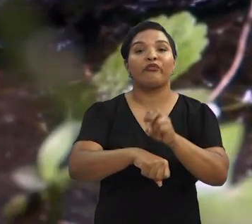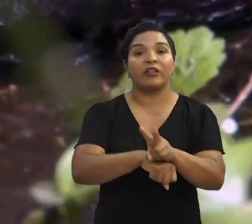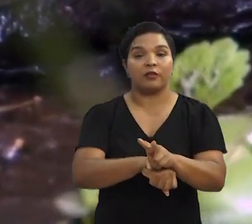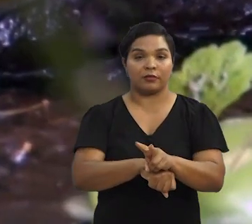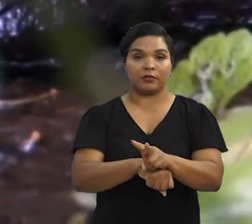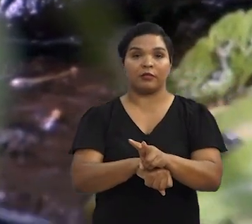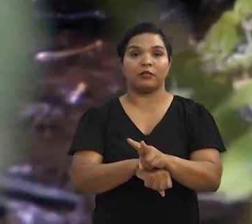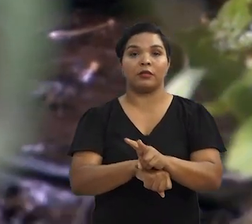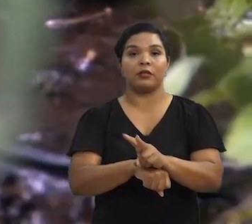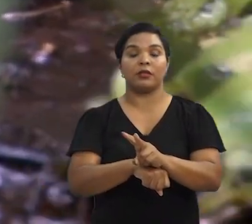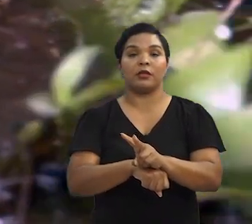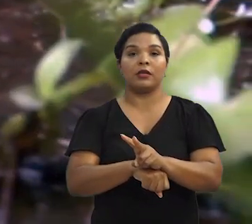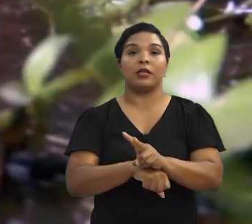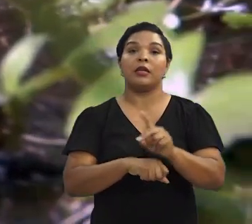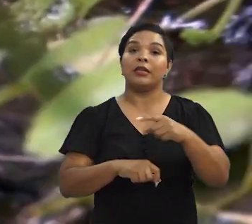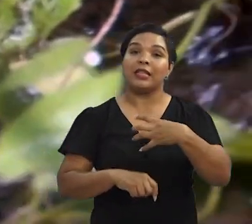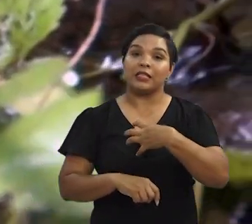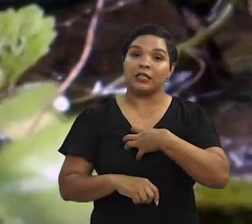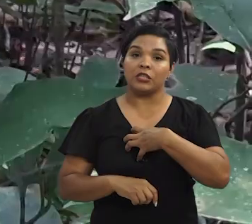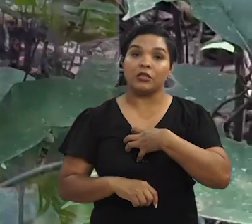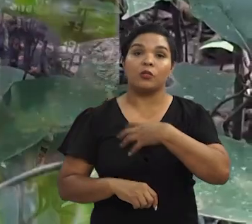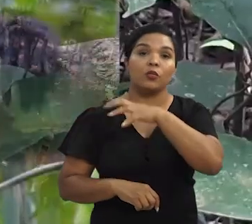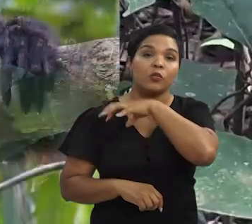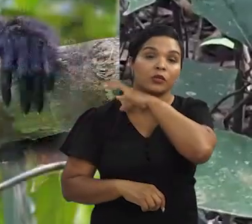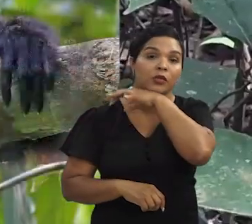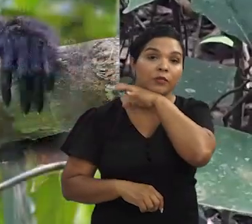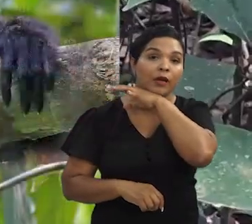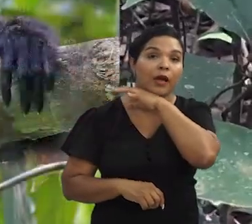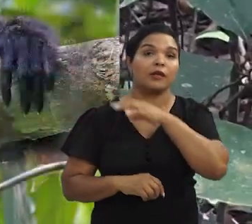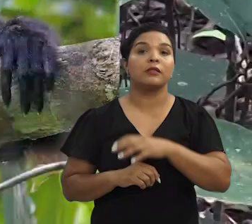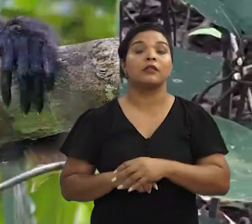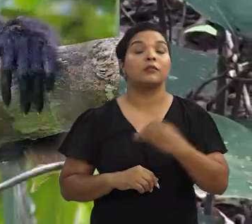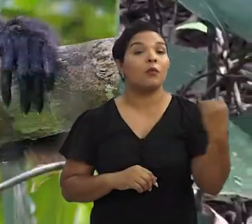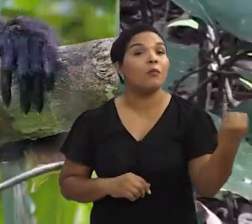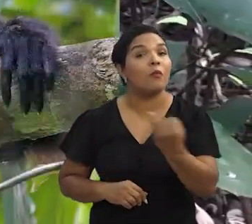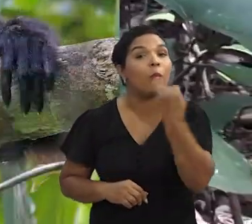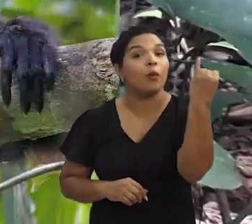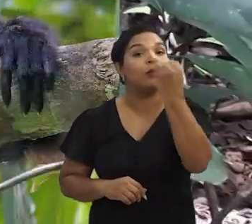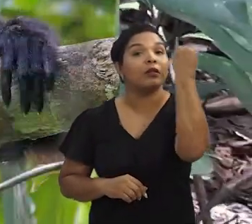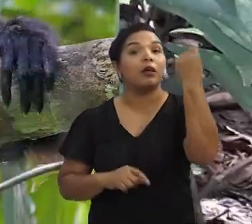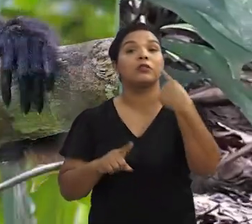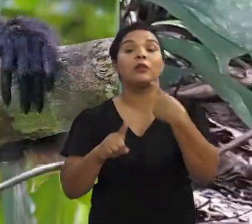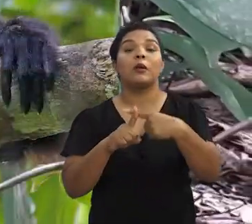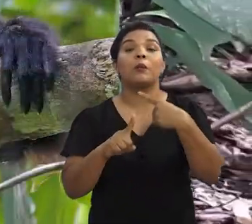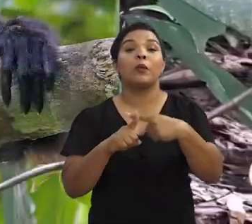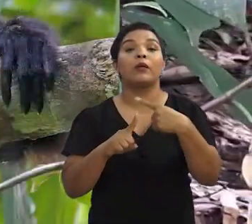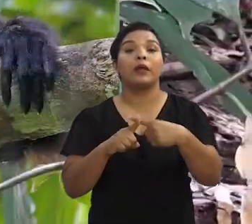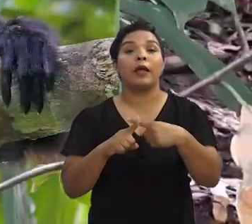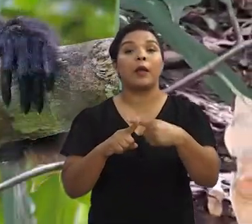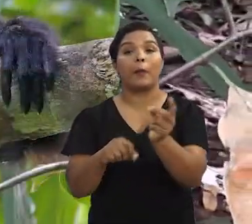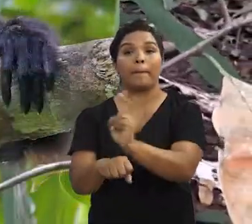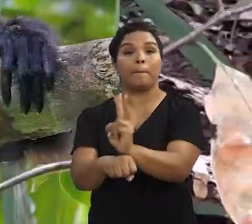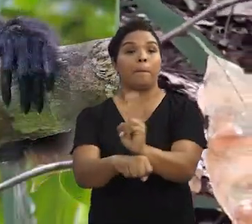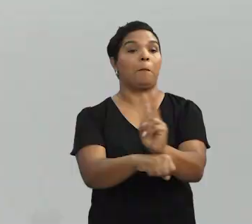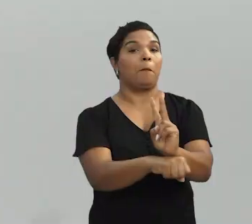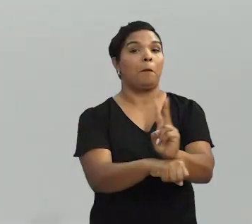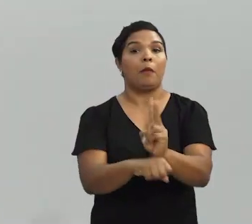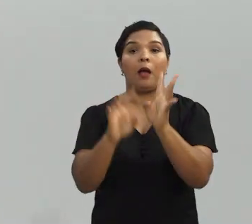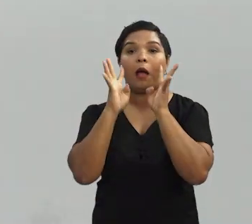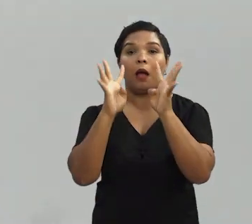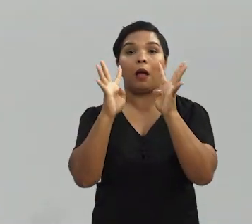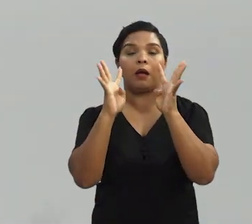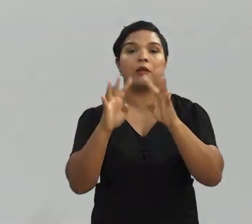vírus, né? E aí nesse sentido, os primatas não humanos, eles são muito importantes porque eles funcionam como sentinela.